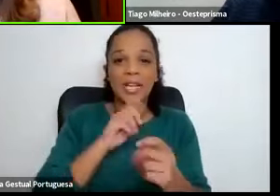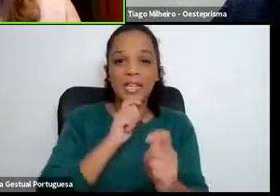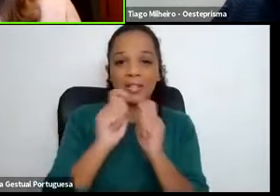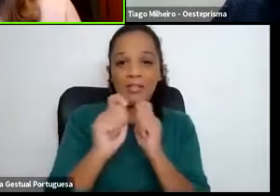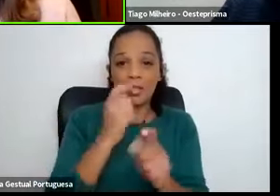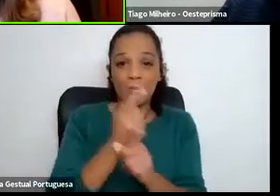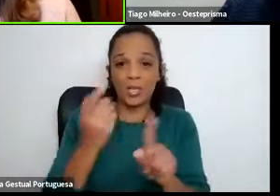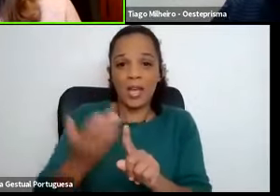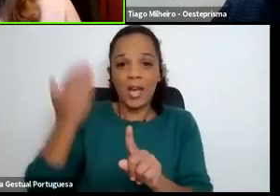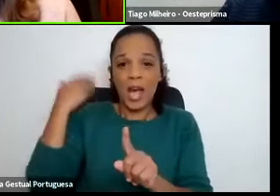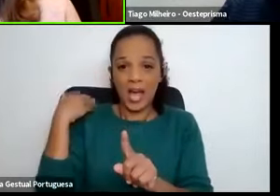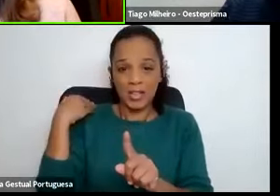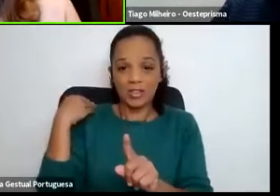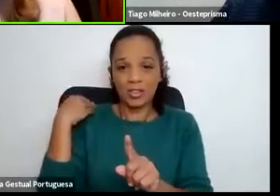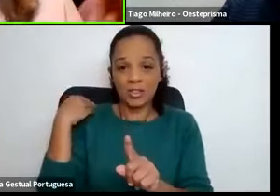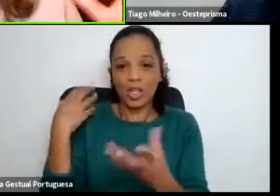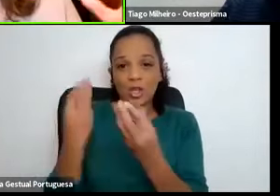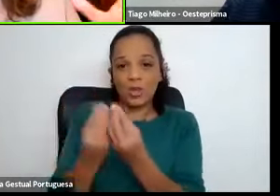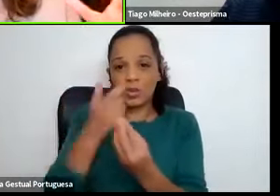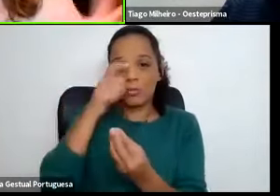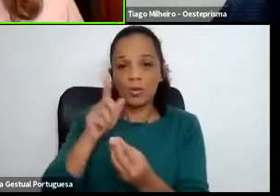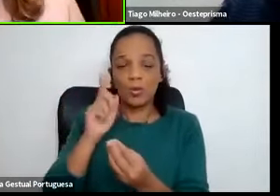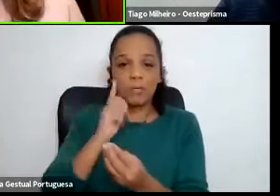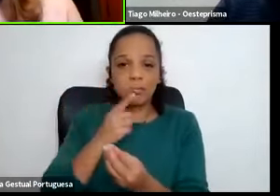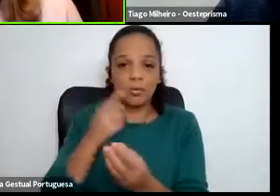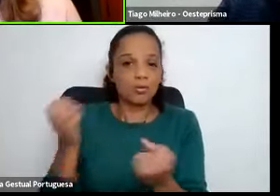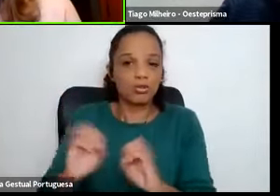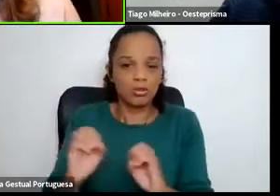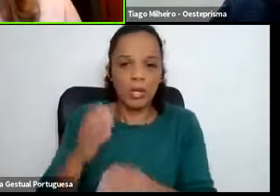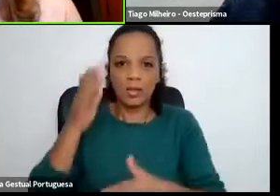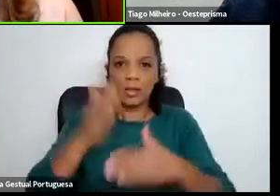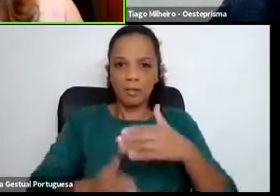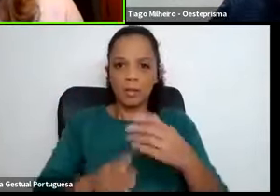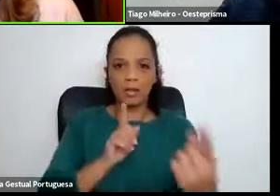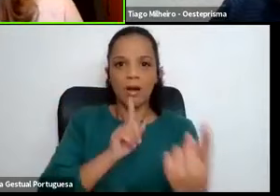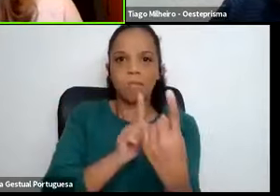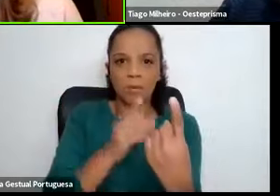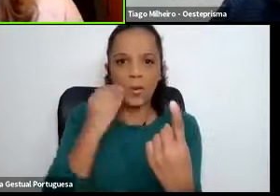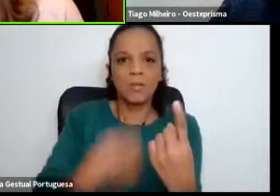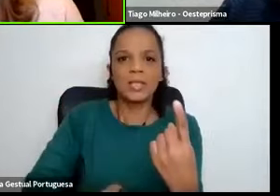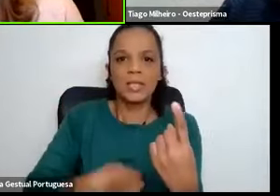nunca teve em contato com uma pessoa com deficiência auditiva, de repente... foi...